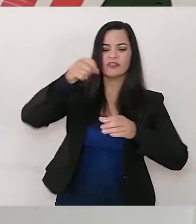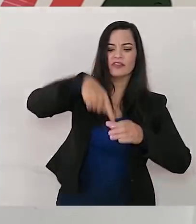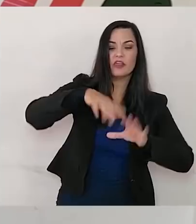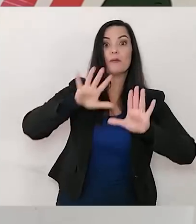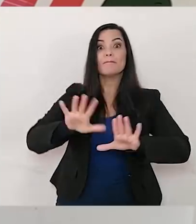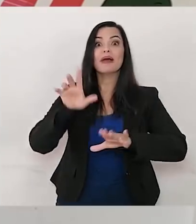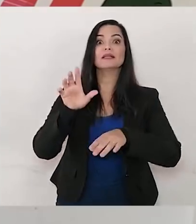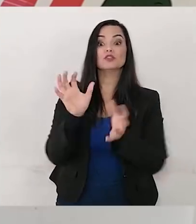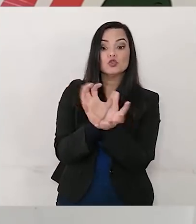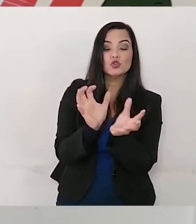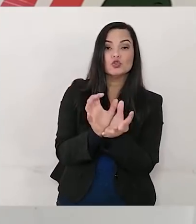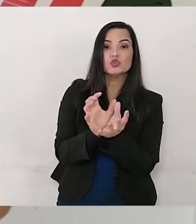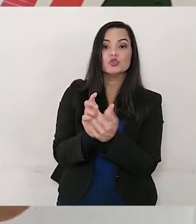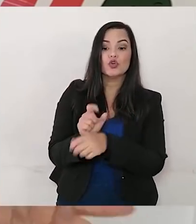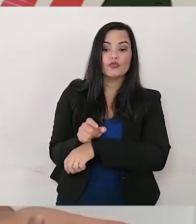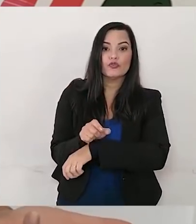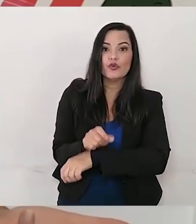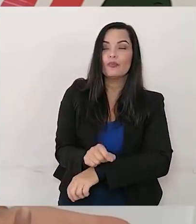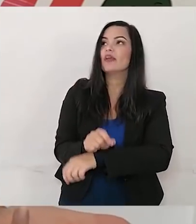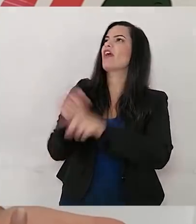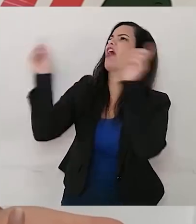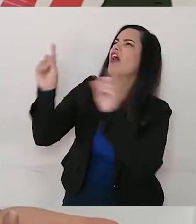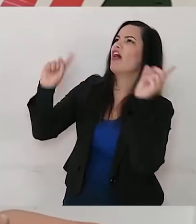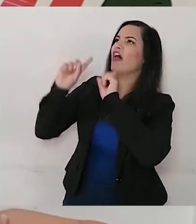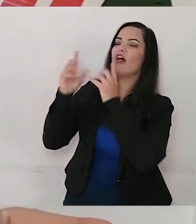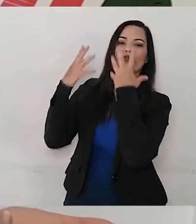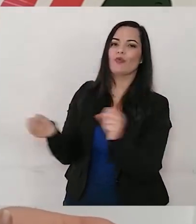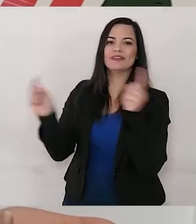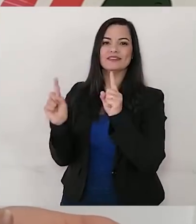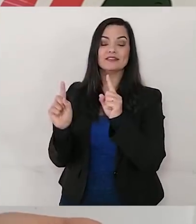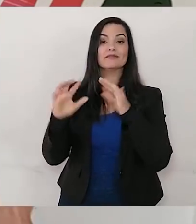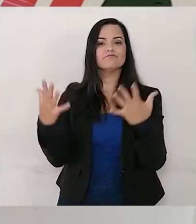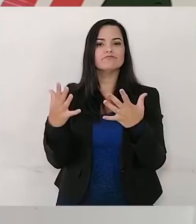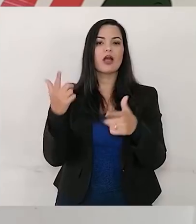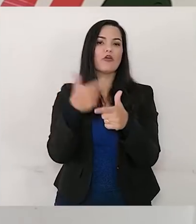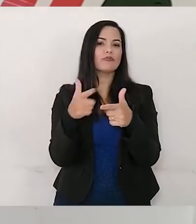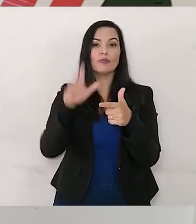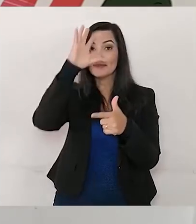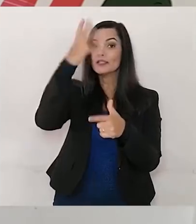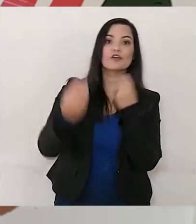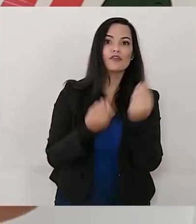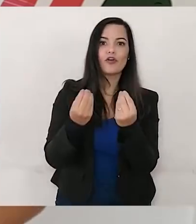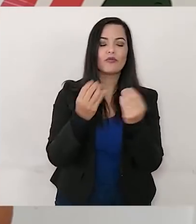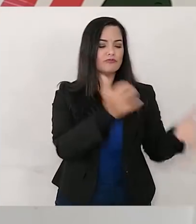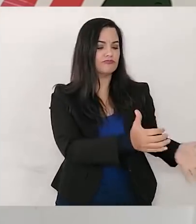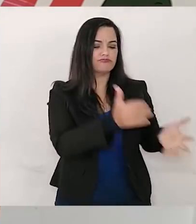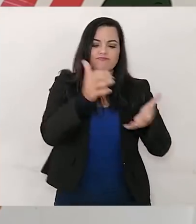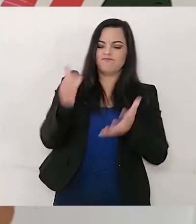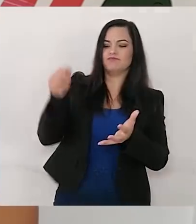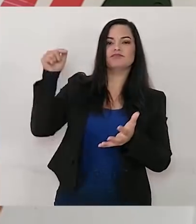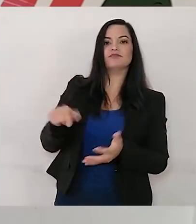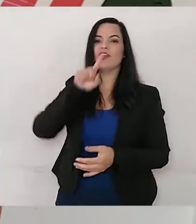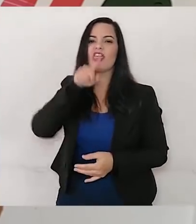as formigas não queriam deixar. E aí, para resolver o problema, ele foi lá, pegou um tamanduá e as formigas,